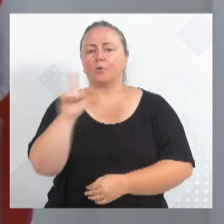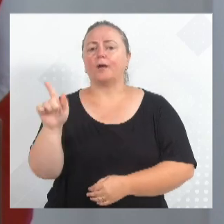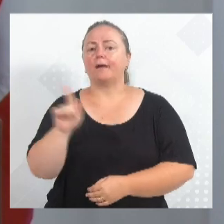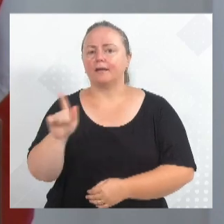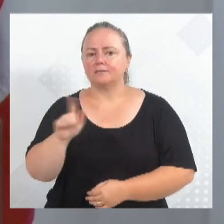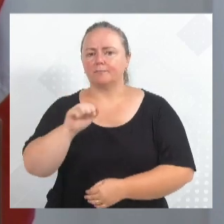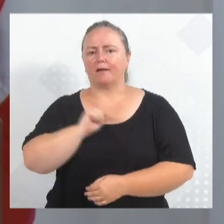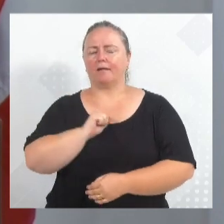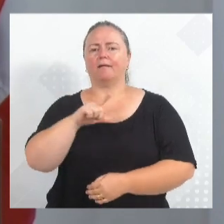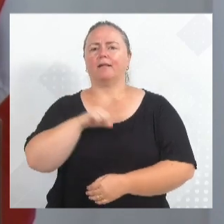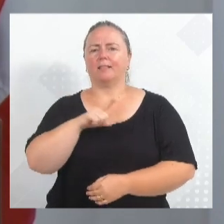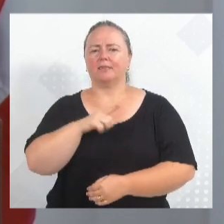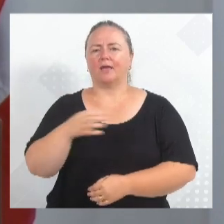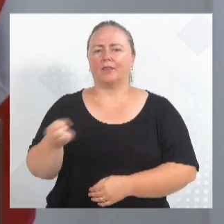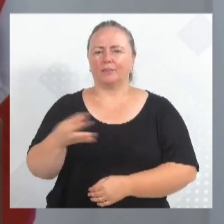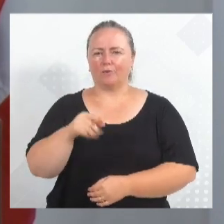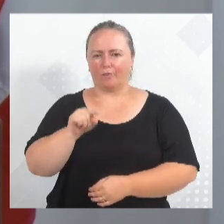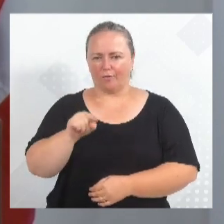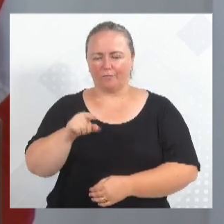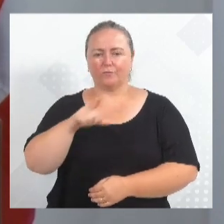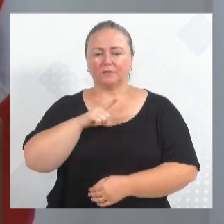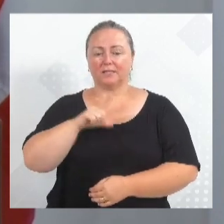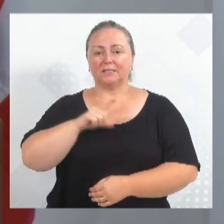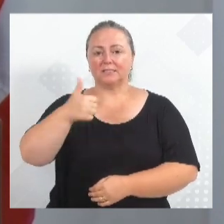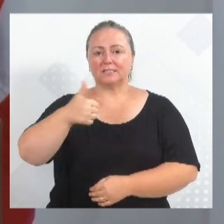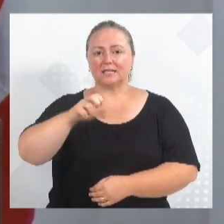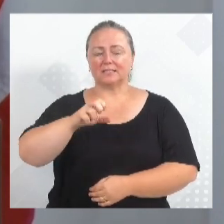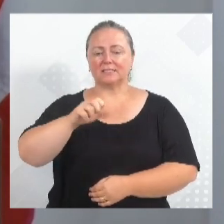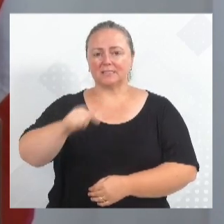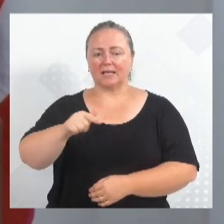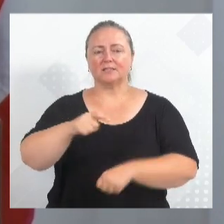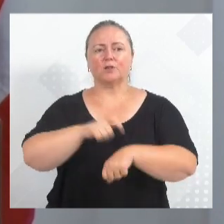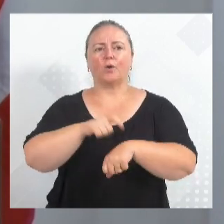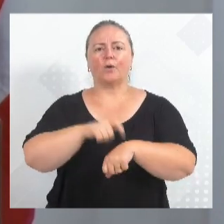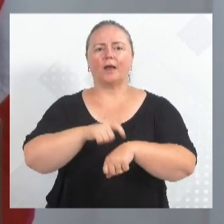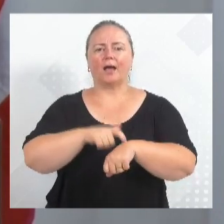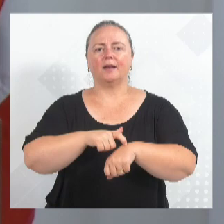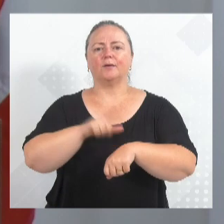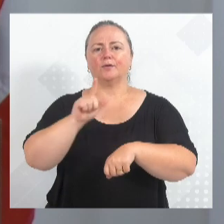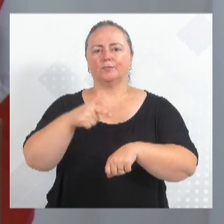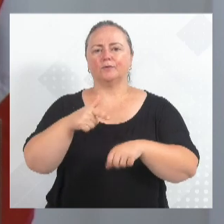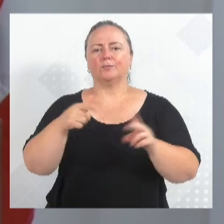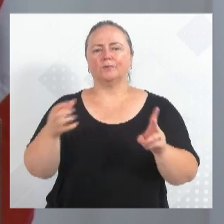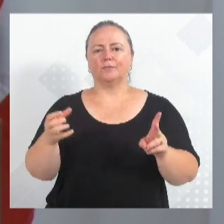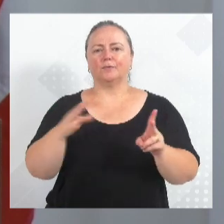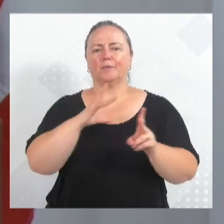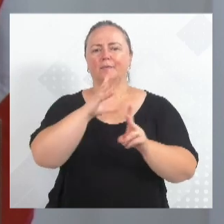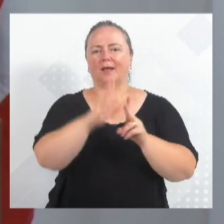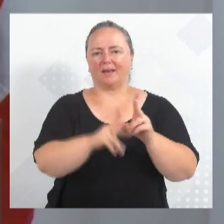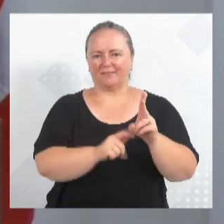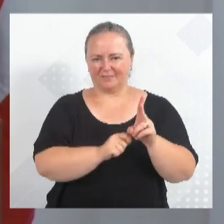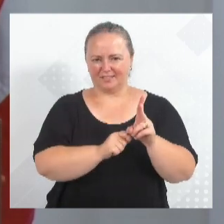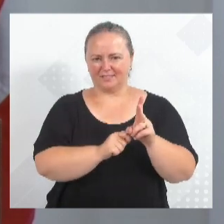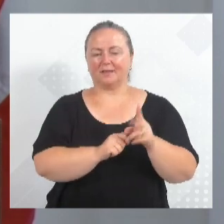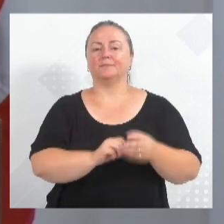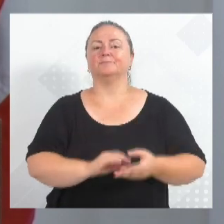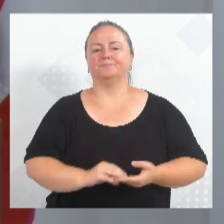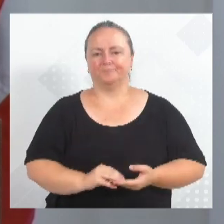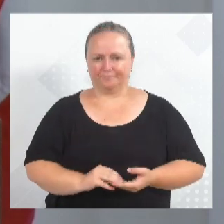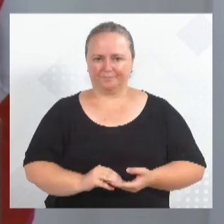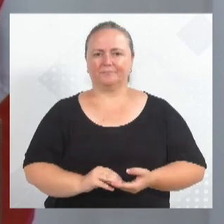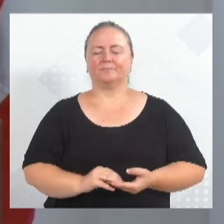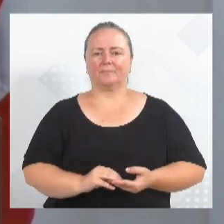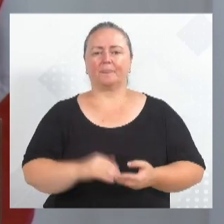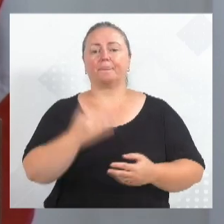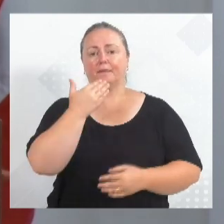foi inaugurada com 17 linhas horários de ônibus, desculpa, horários de ônibus, que solicite a possibilidade